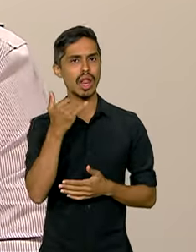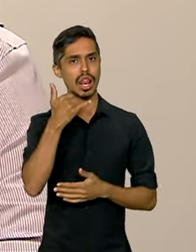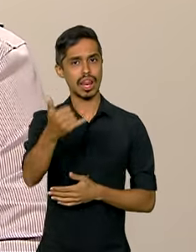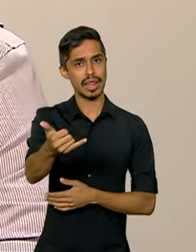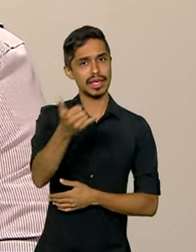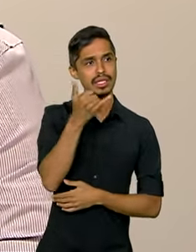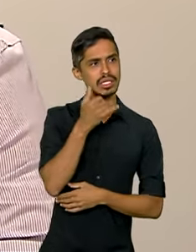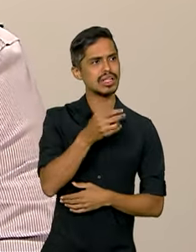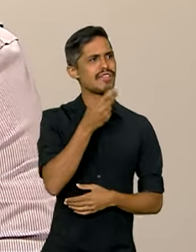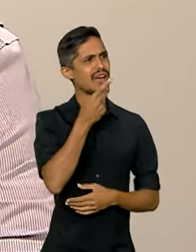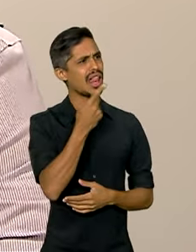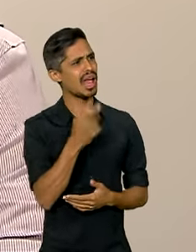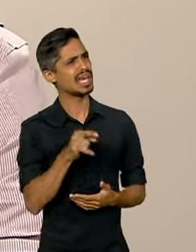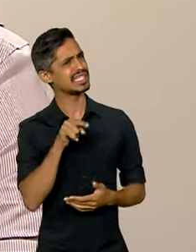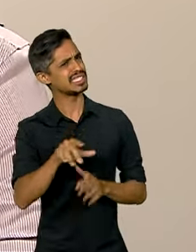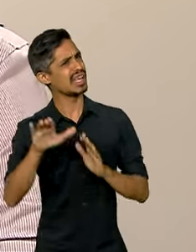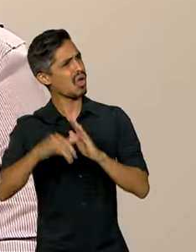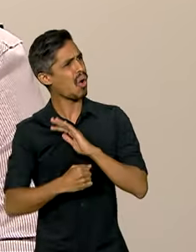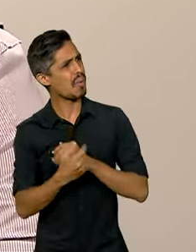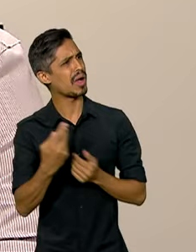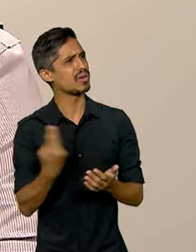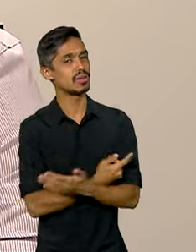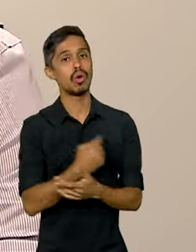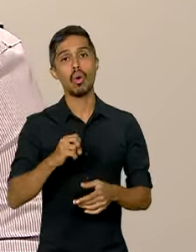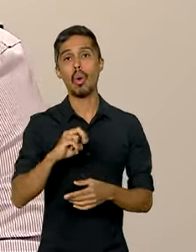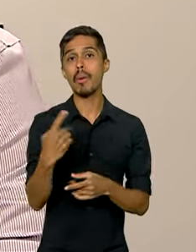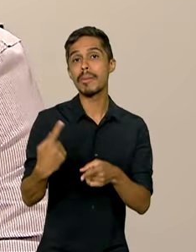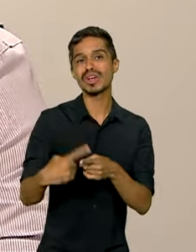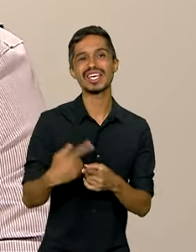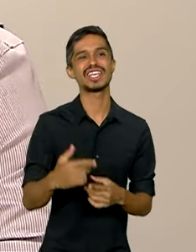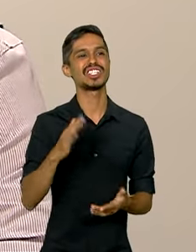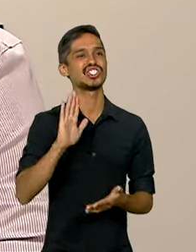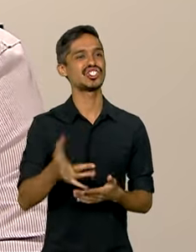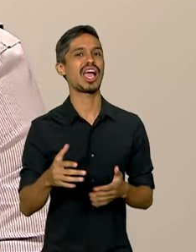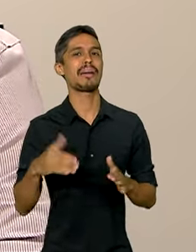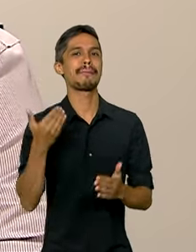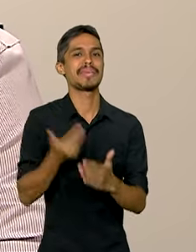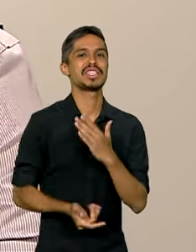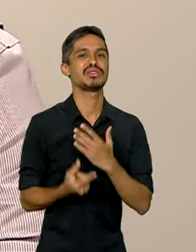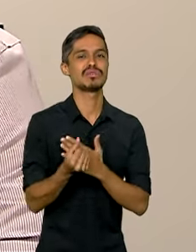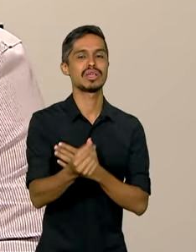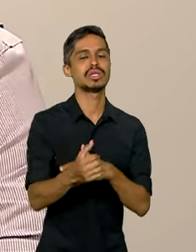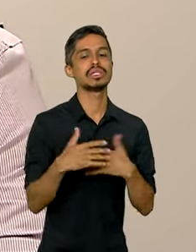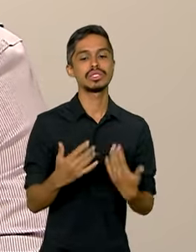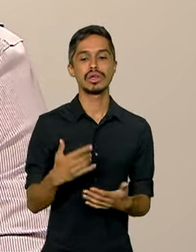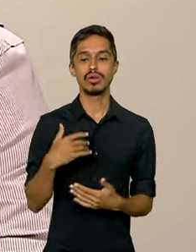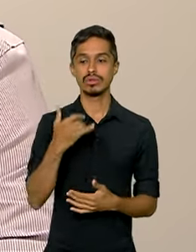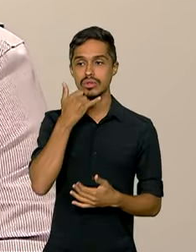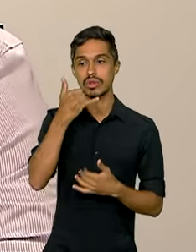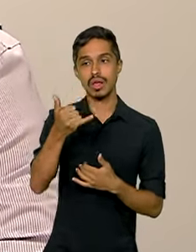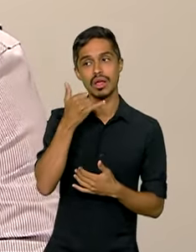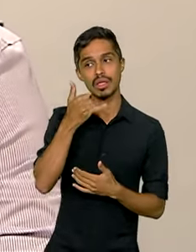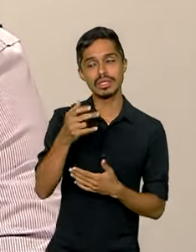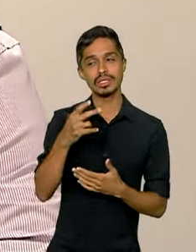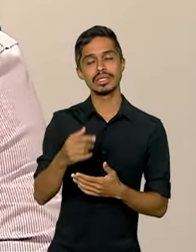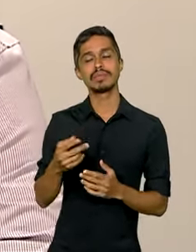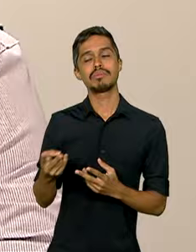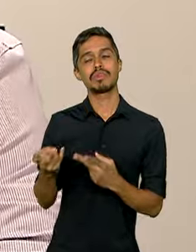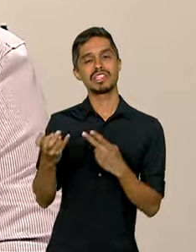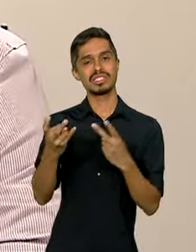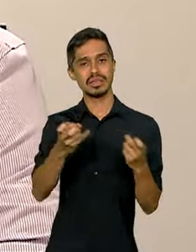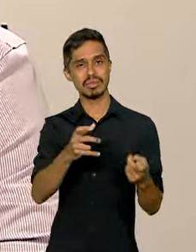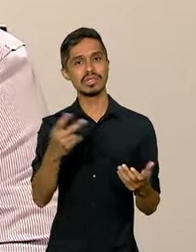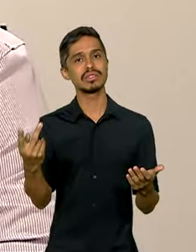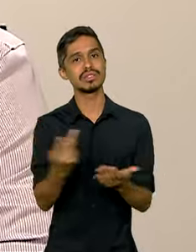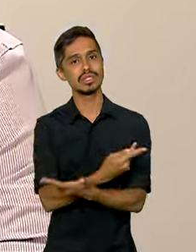informações dos golpistas, ligam porque já caíram no golpe. Então, os nossos canais de atendimento são um termômetro do que às